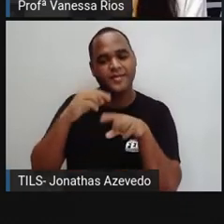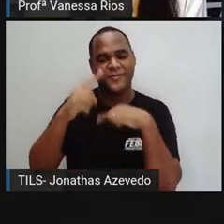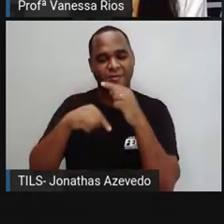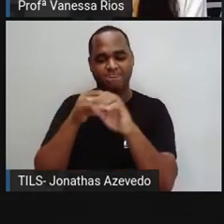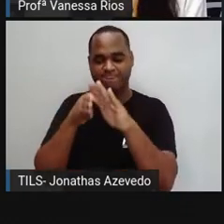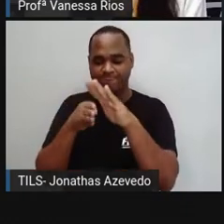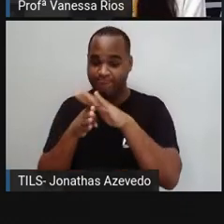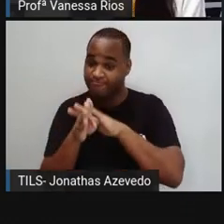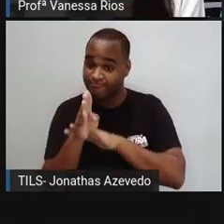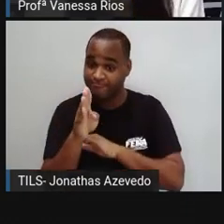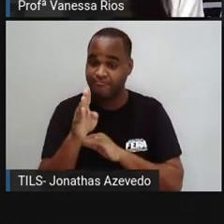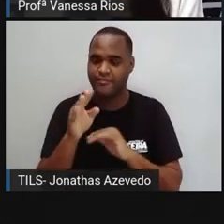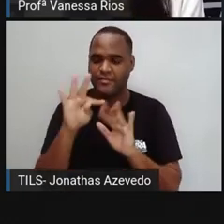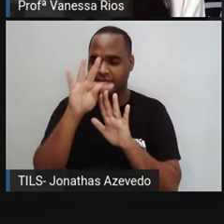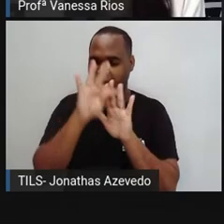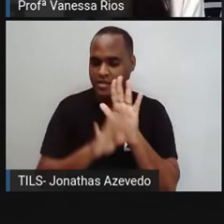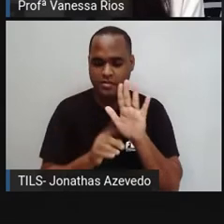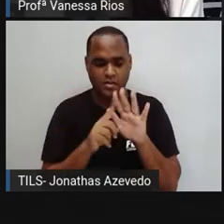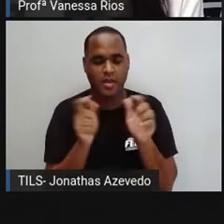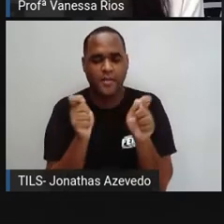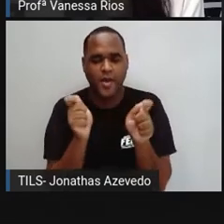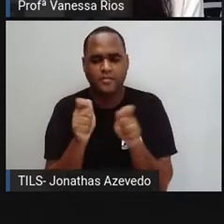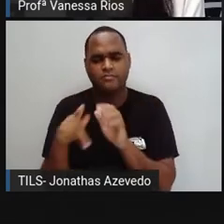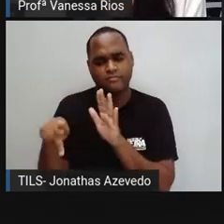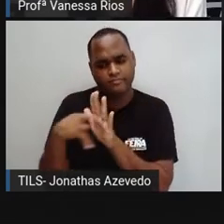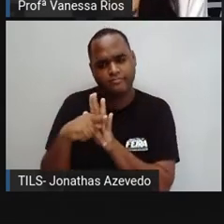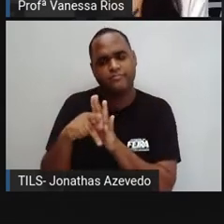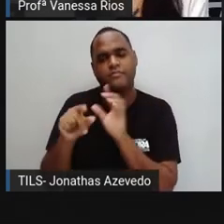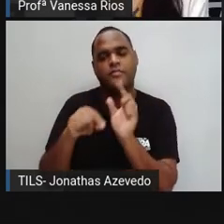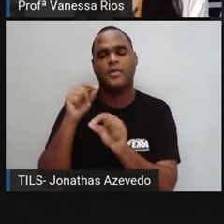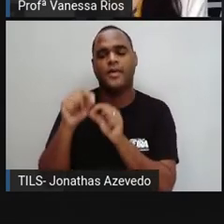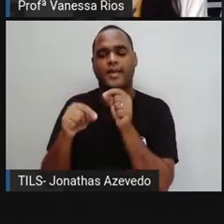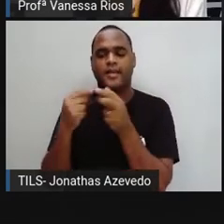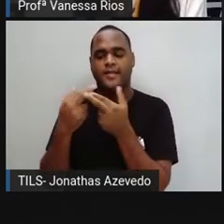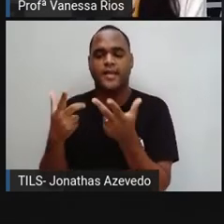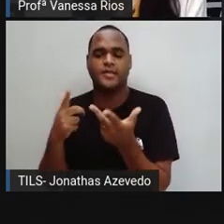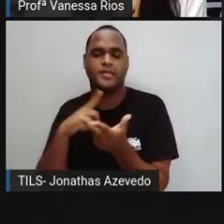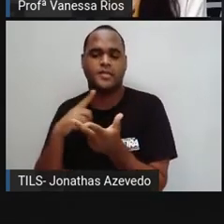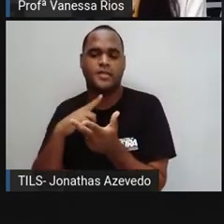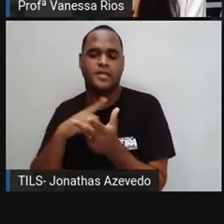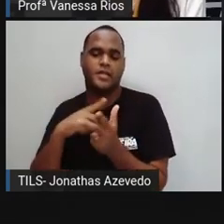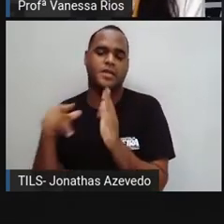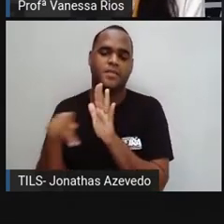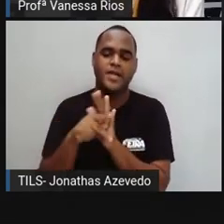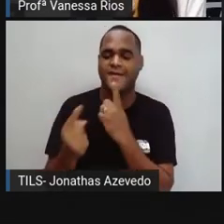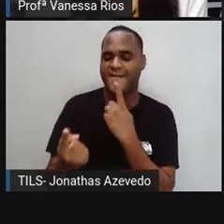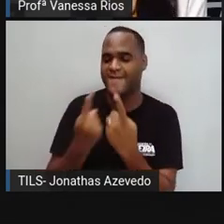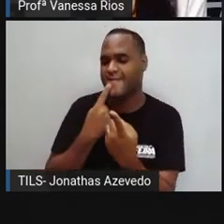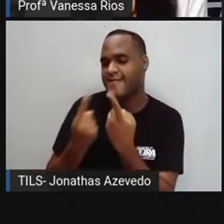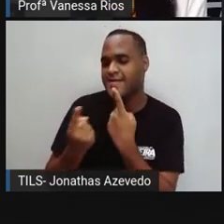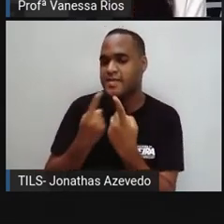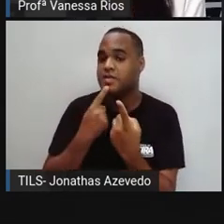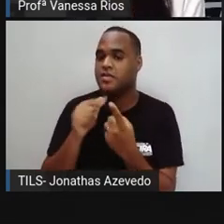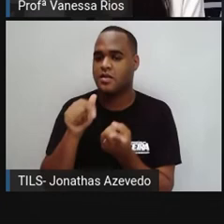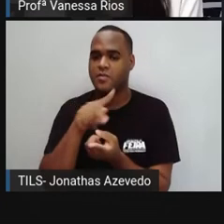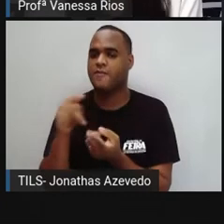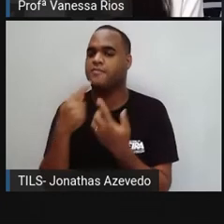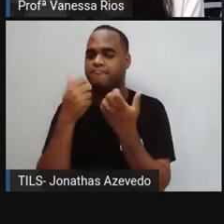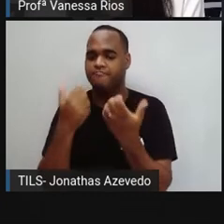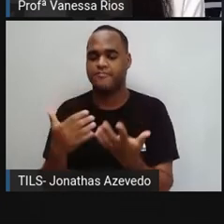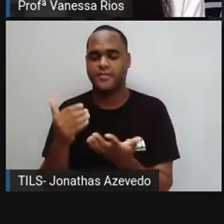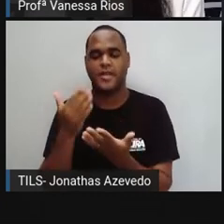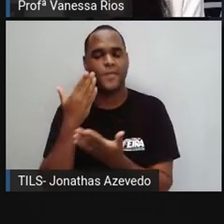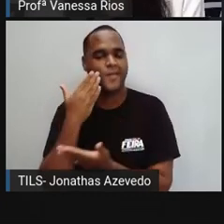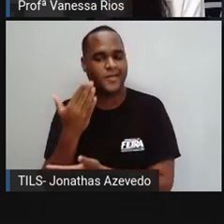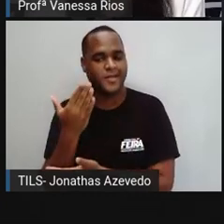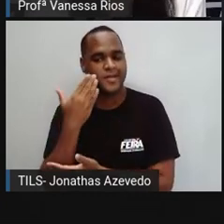observar todos os textos que fazem parte aí dessa parte, né? Dessas entrevistas. E a PRO vai mostrar uma dessas